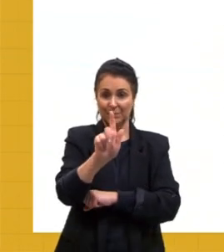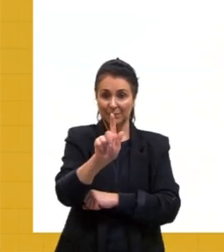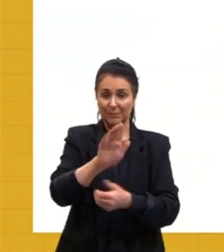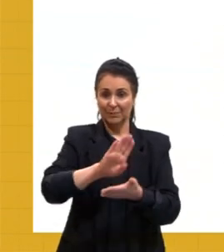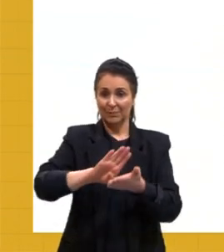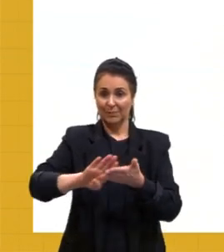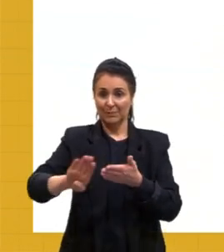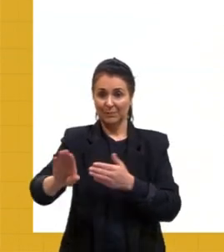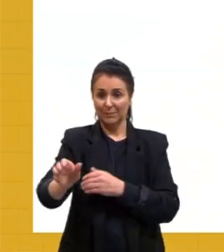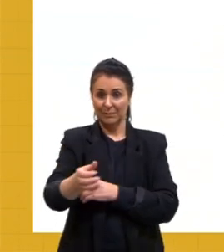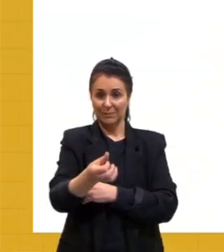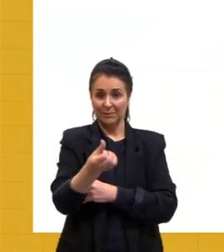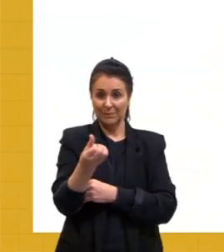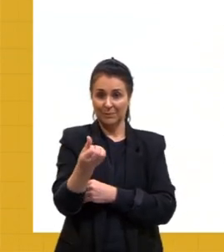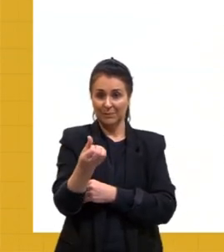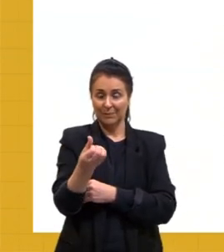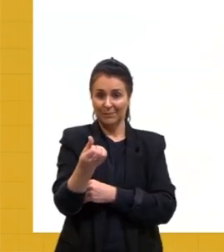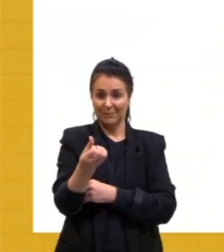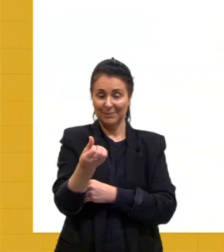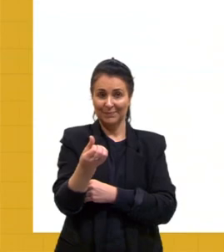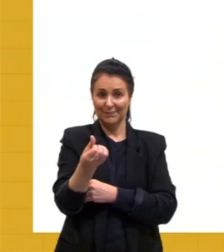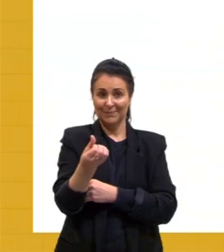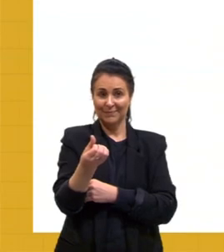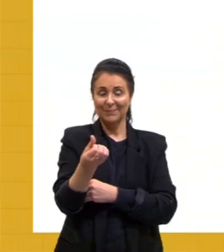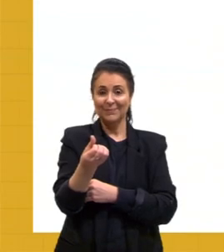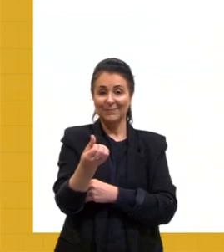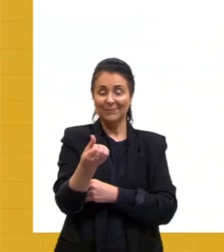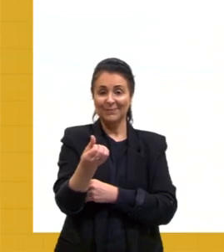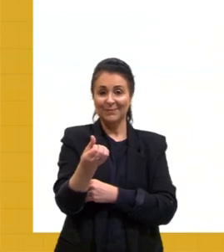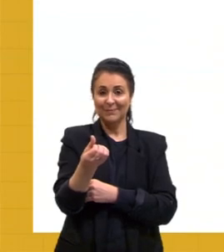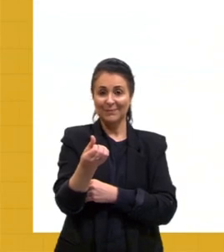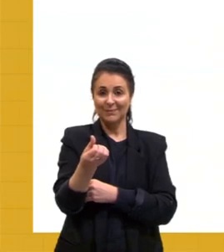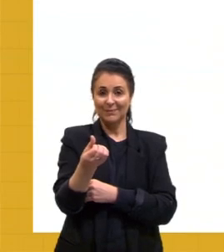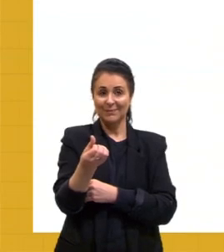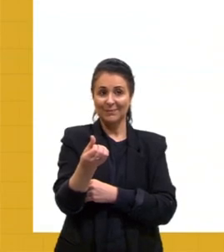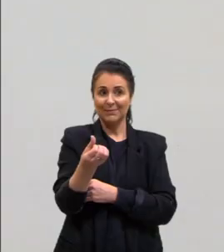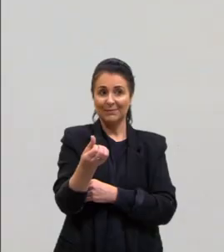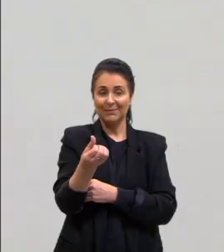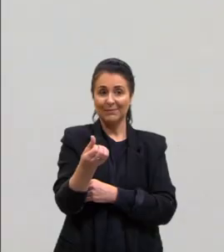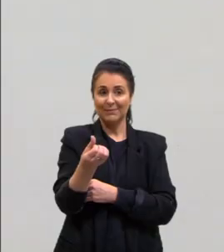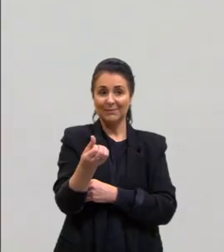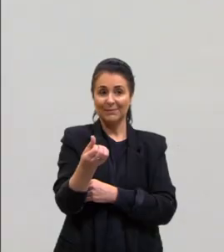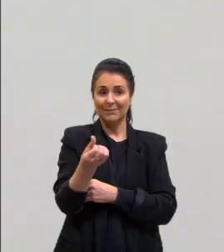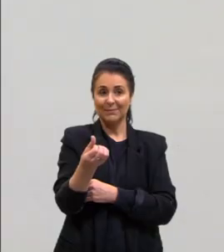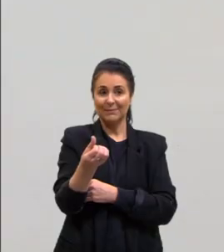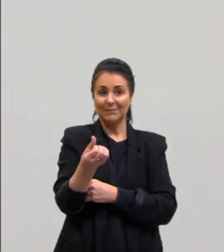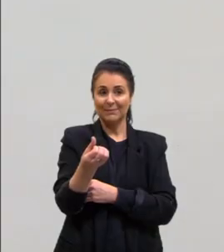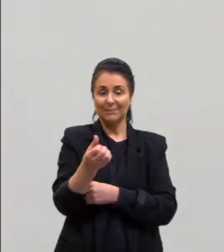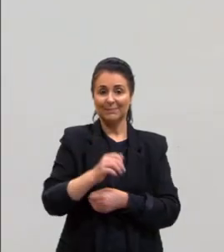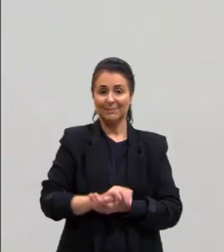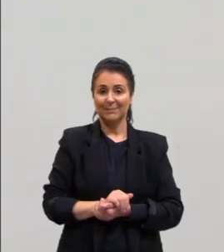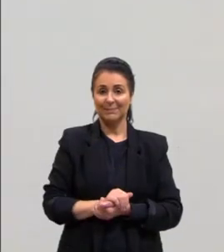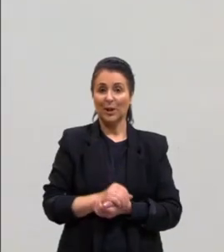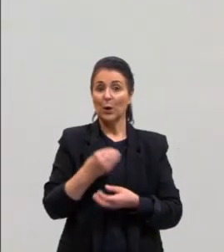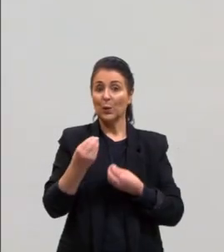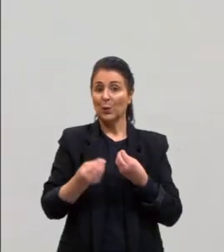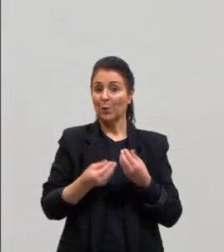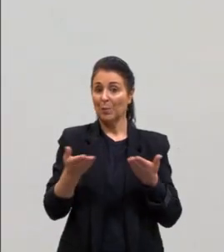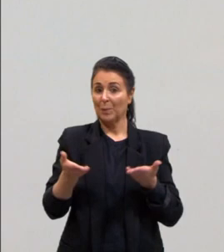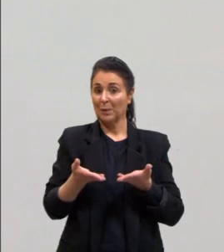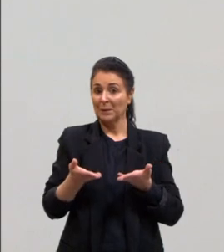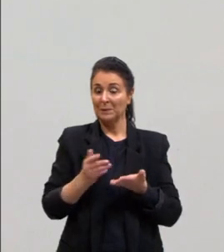Fica, ó, o G, vou substituir por C. Então, vai ficar